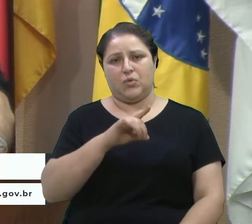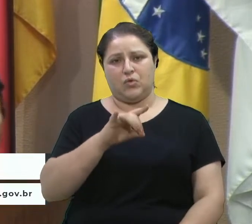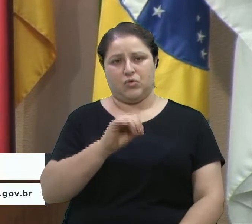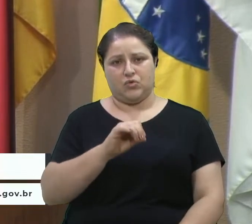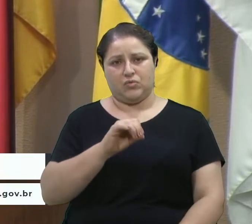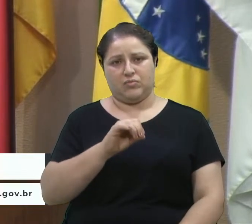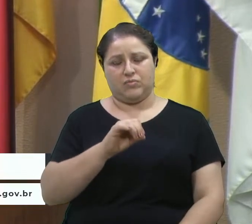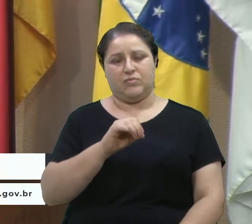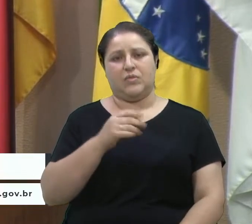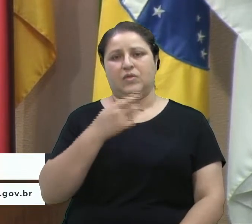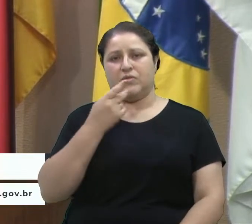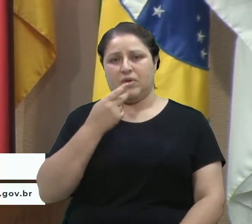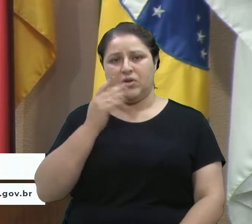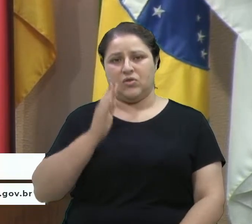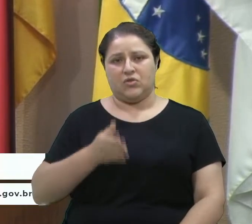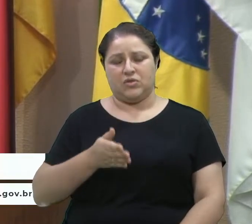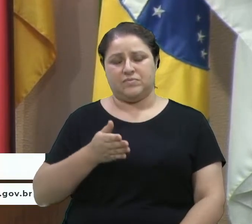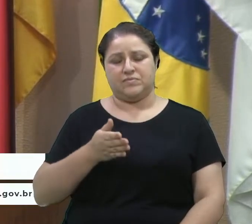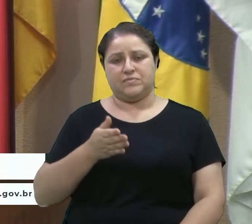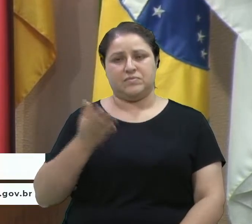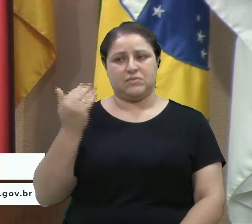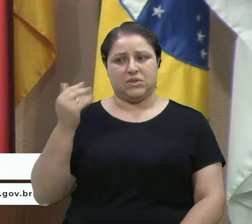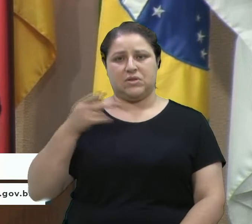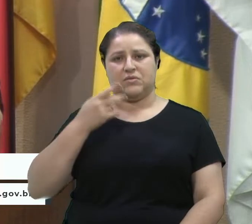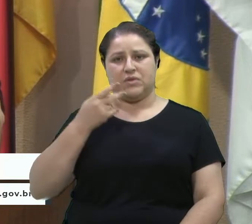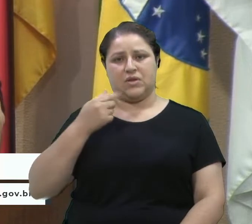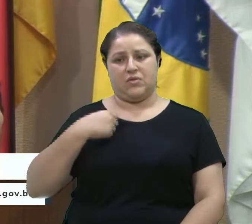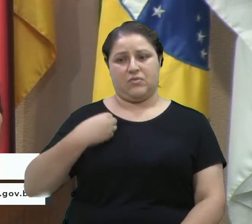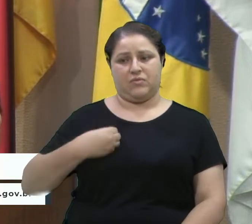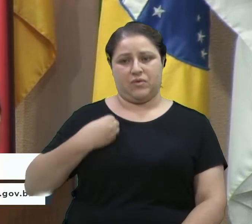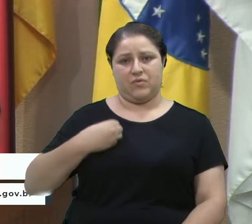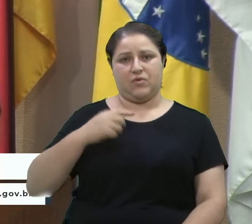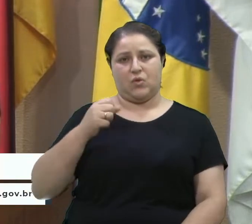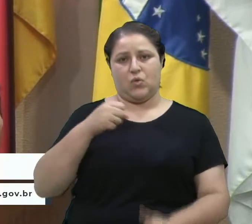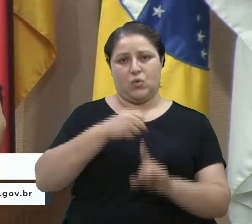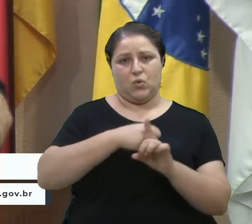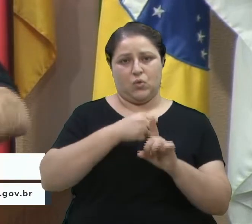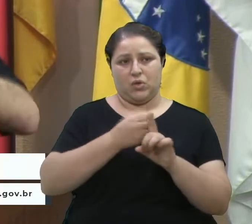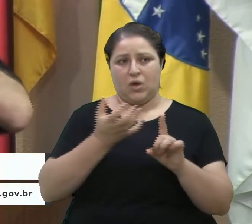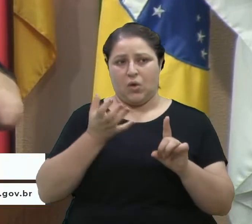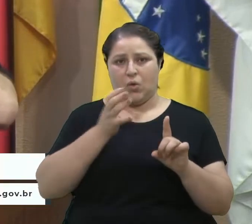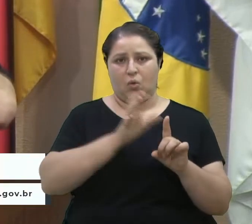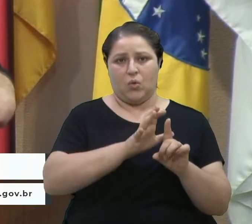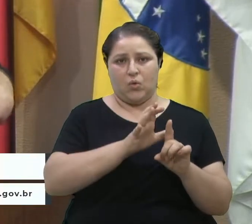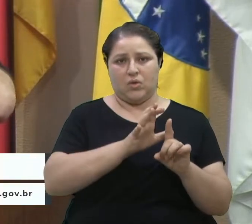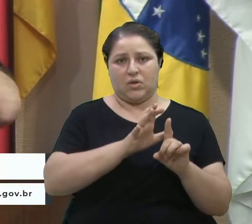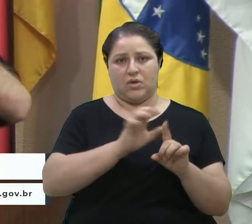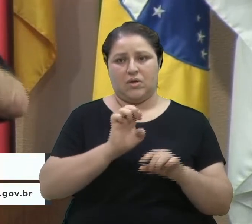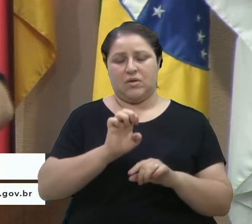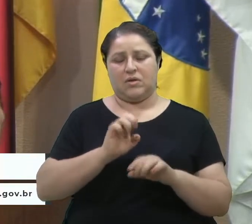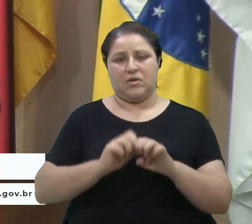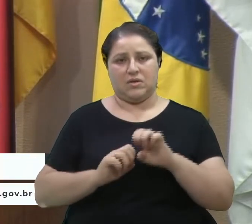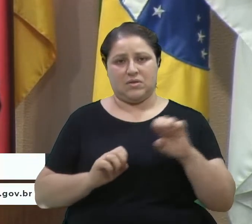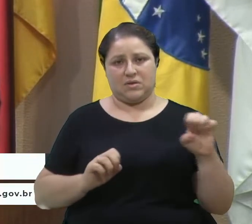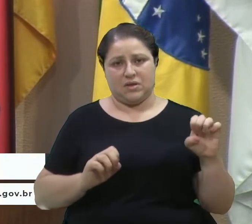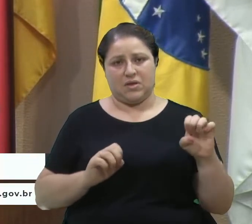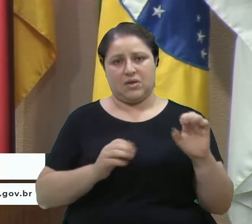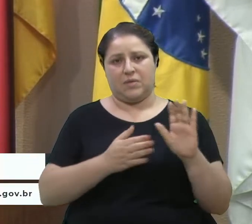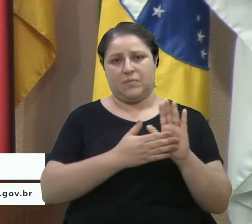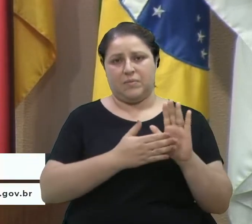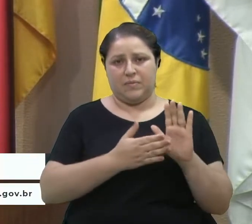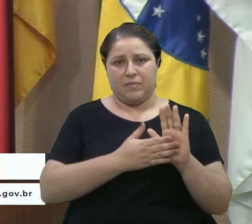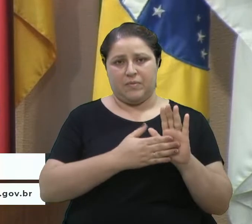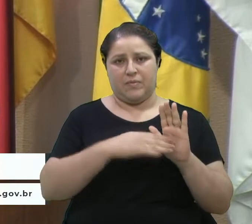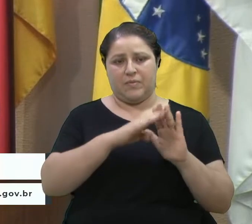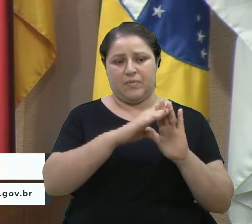como a gente falou aqui nas outras sessões, quando a gente estiver vivo, a gente vai estar lutando contra essas pautas de esquerda, e com criações de partidos